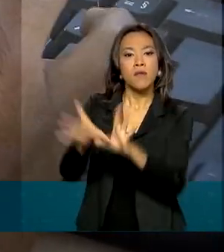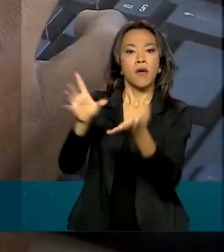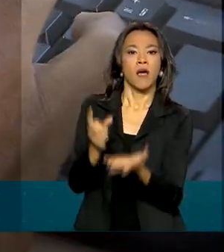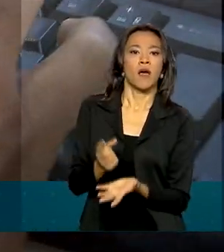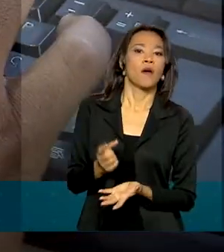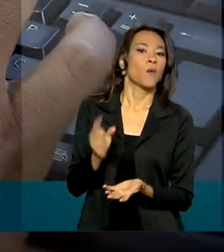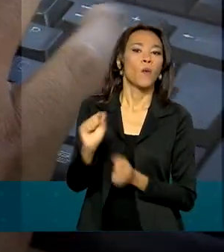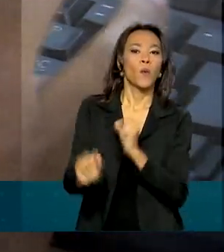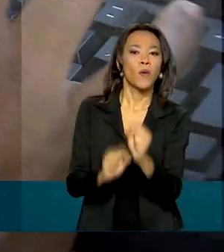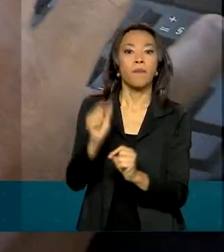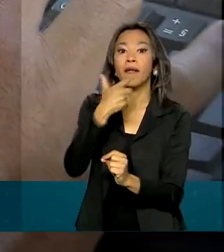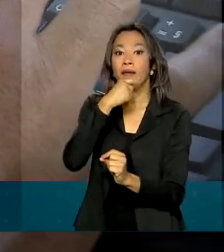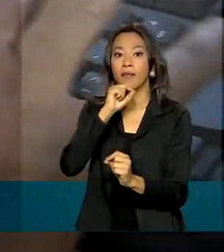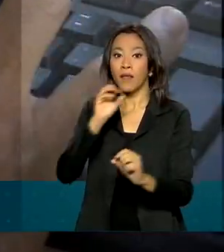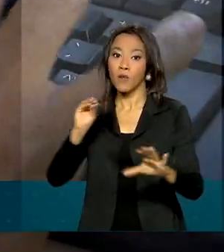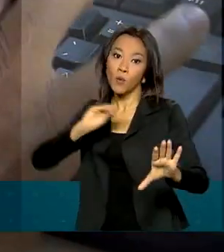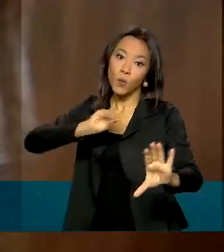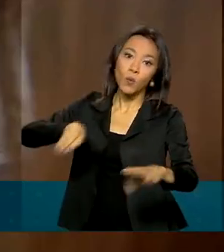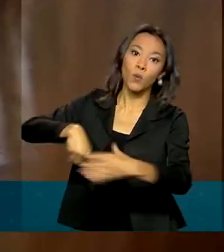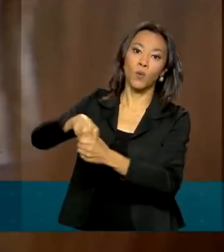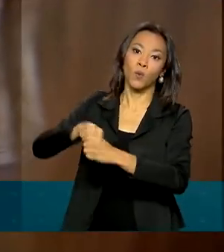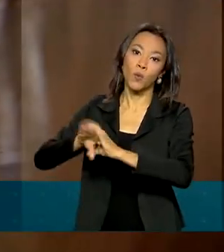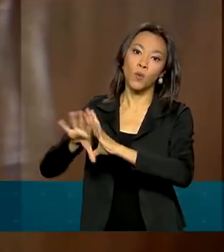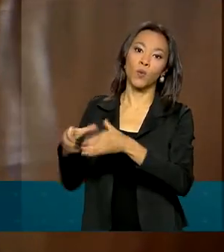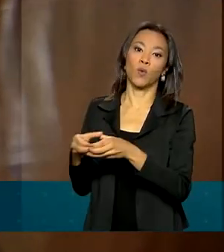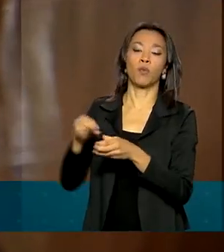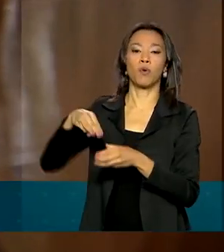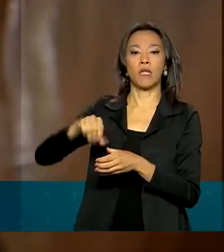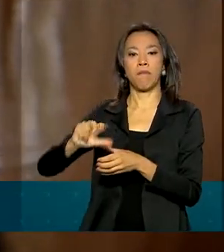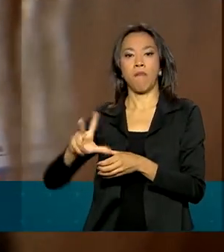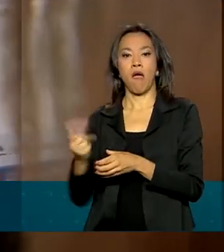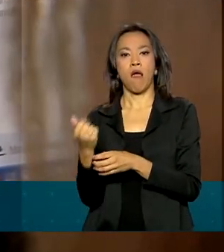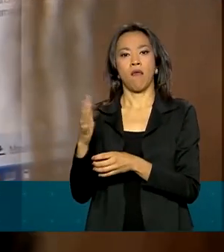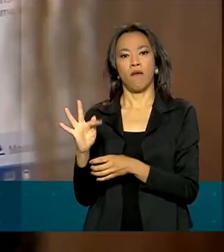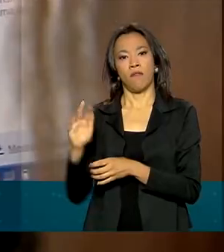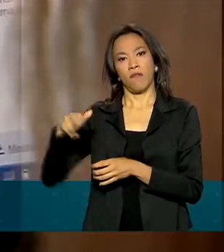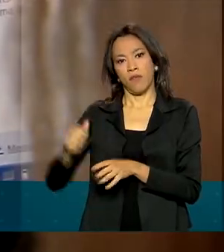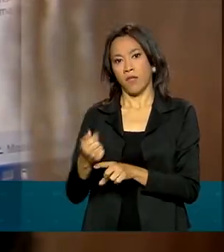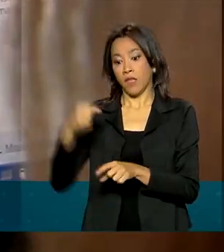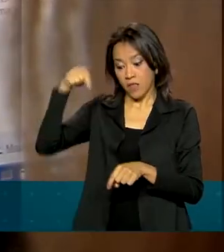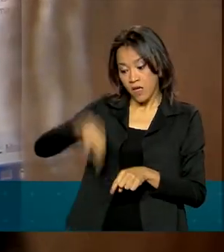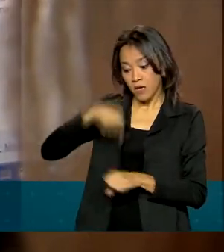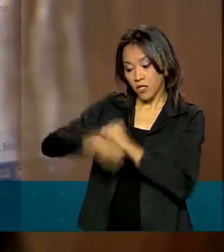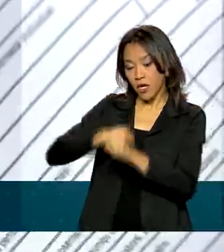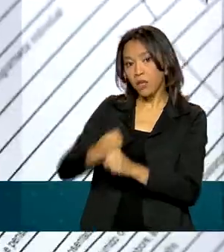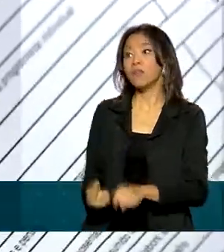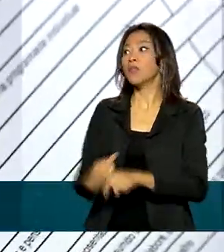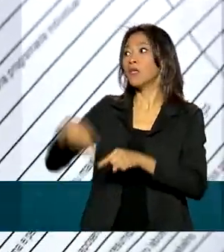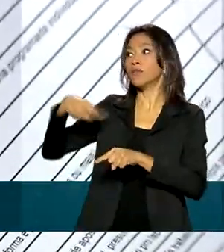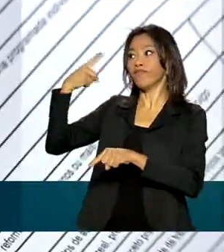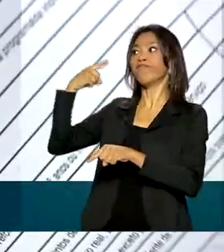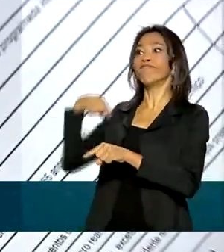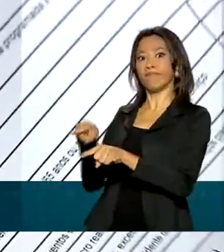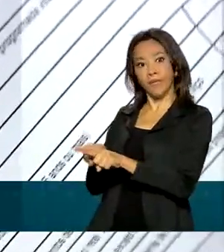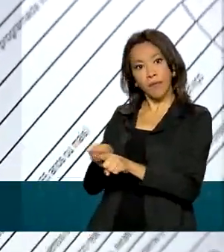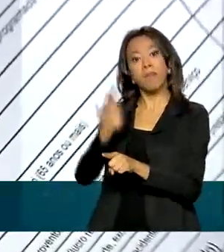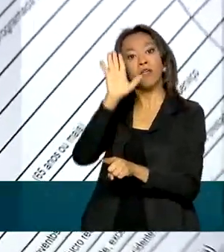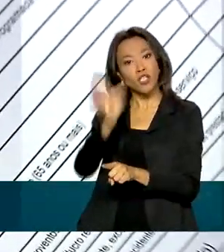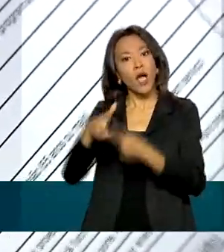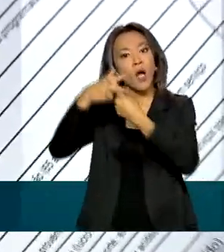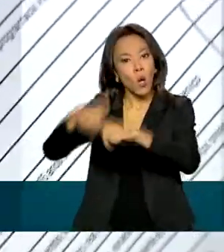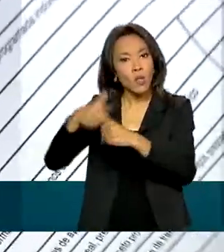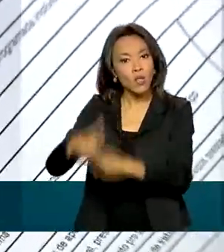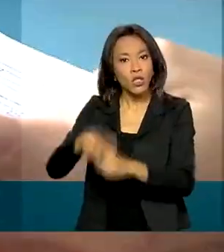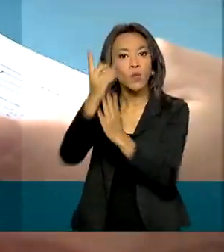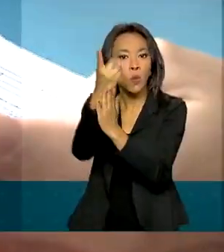caído na malha fina neste ano e em anos anteriores, mas que posteriormente retificaram o documento